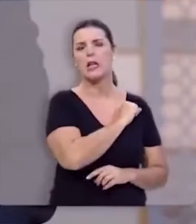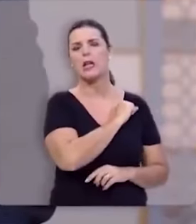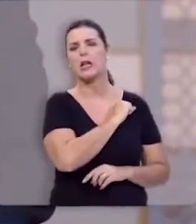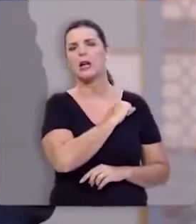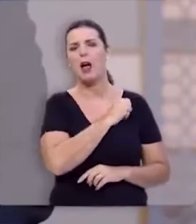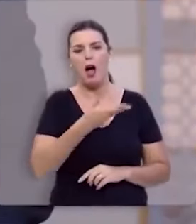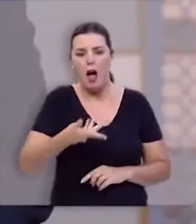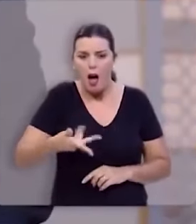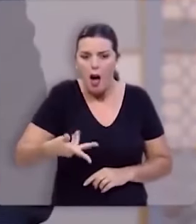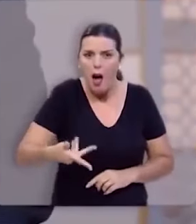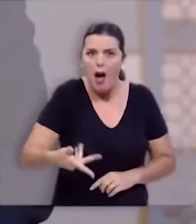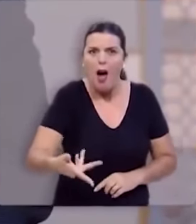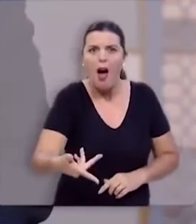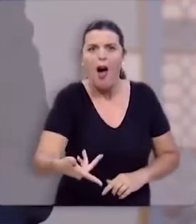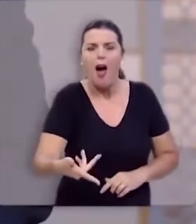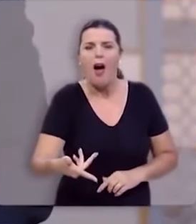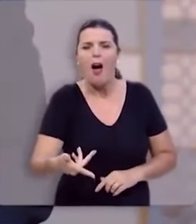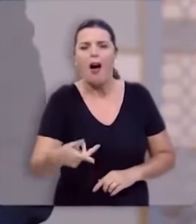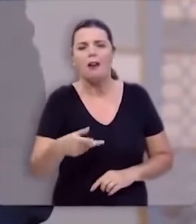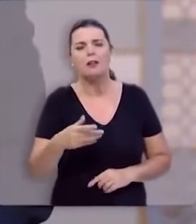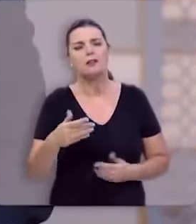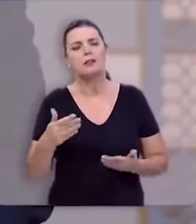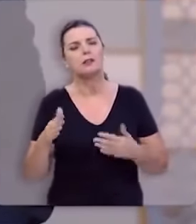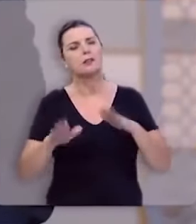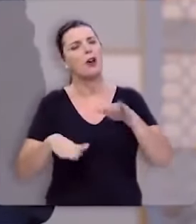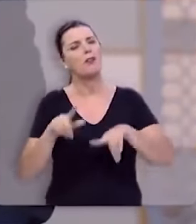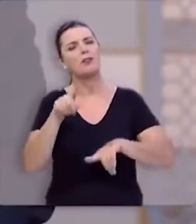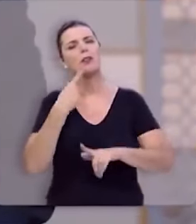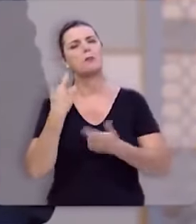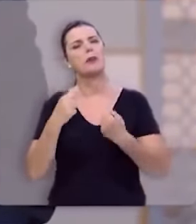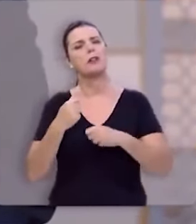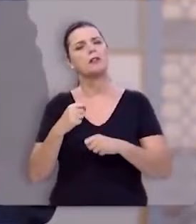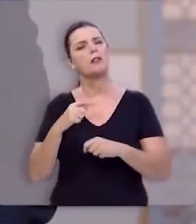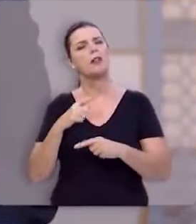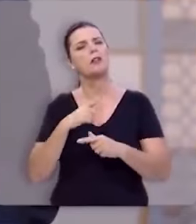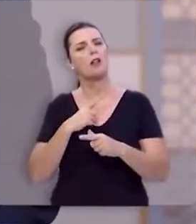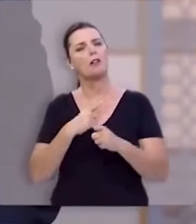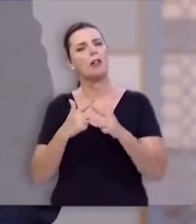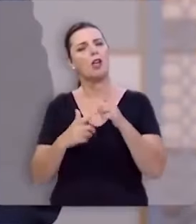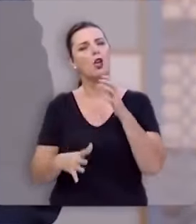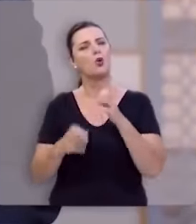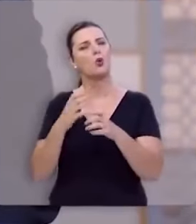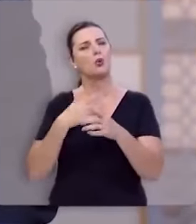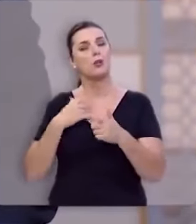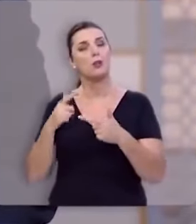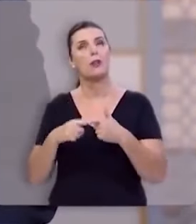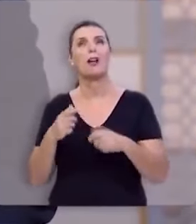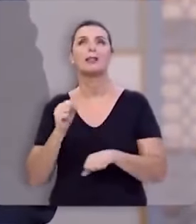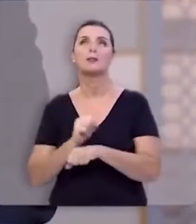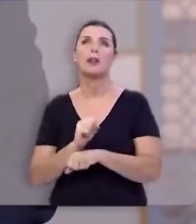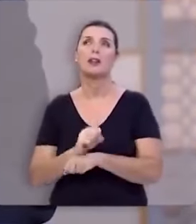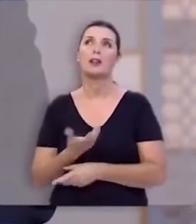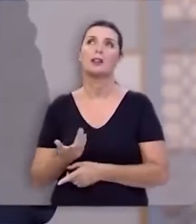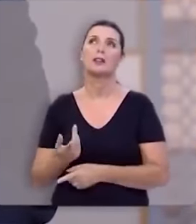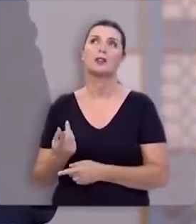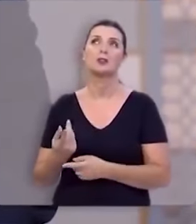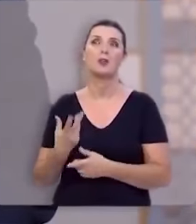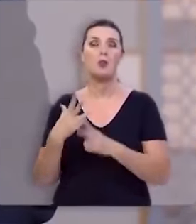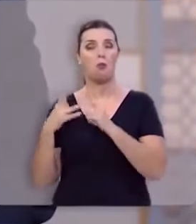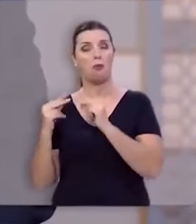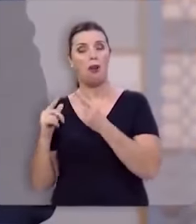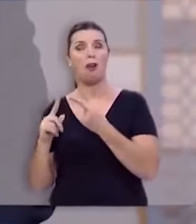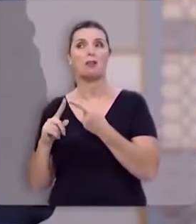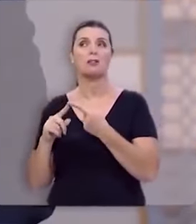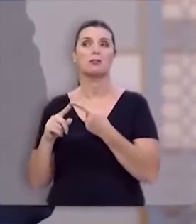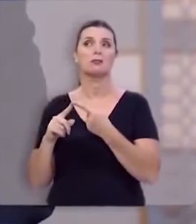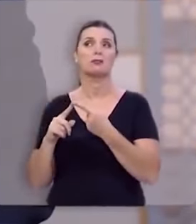talvez você precise entrar em algumas lutas que você está adiando há muito tempo aquele confronto aquela conversa